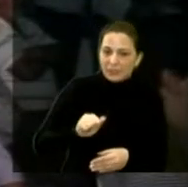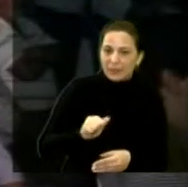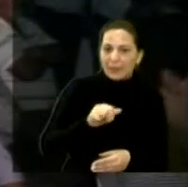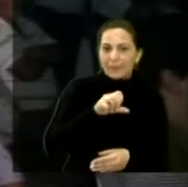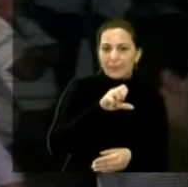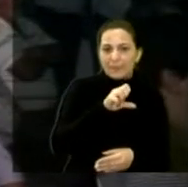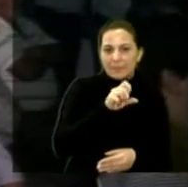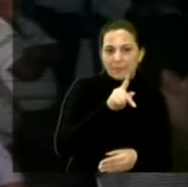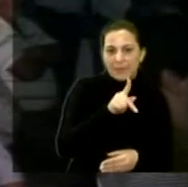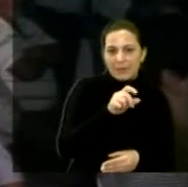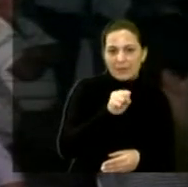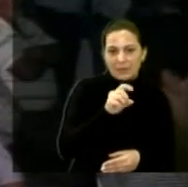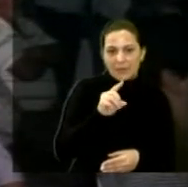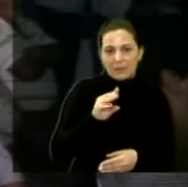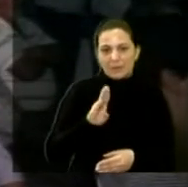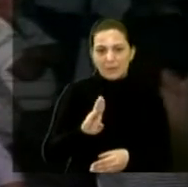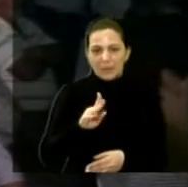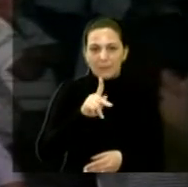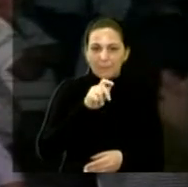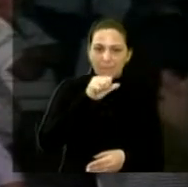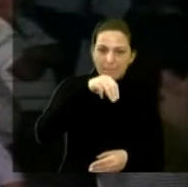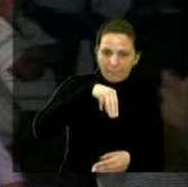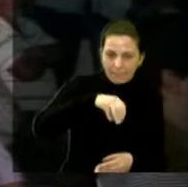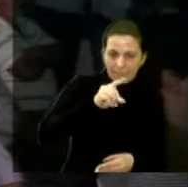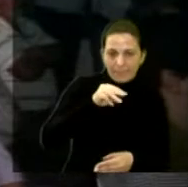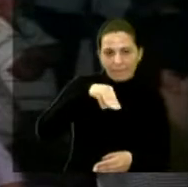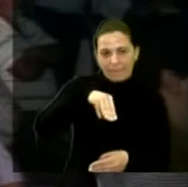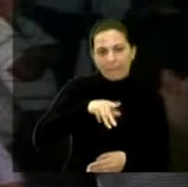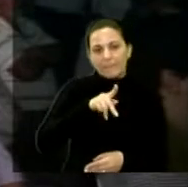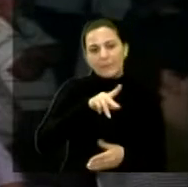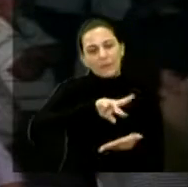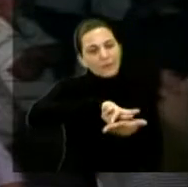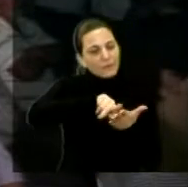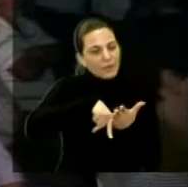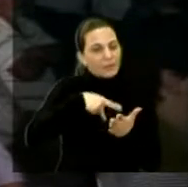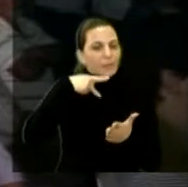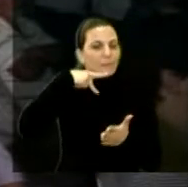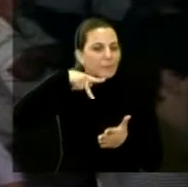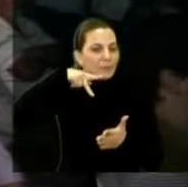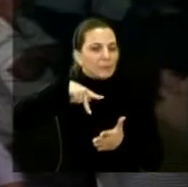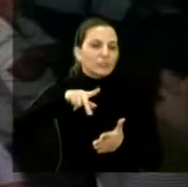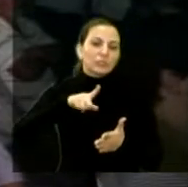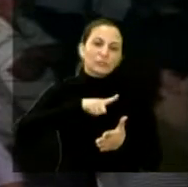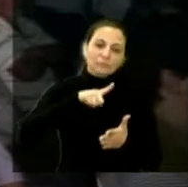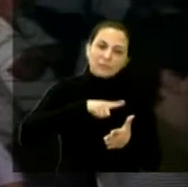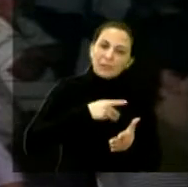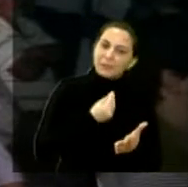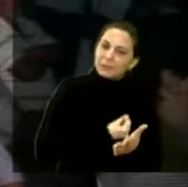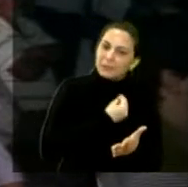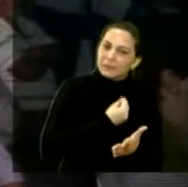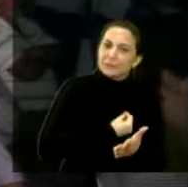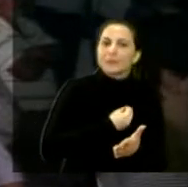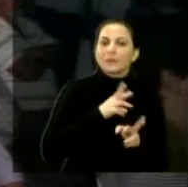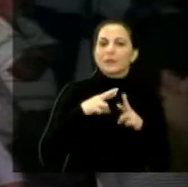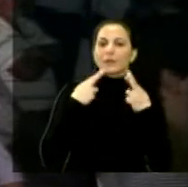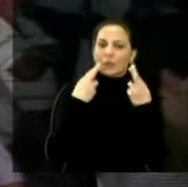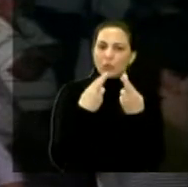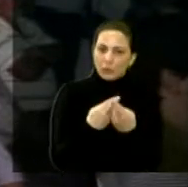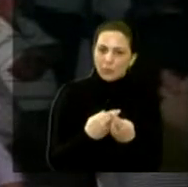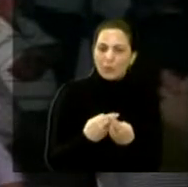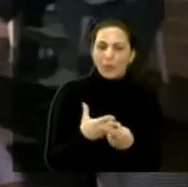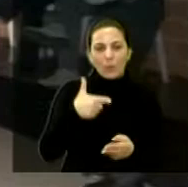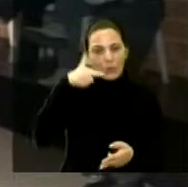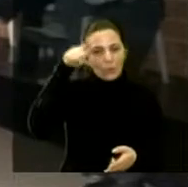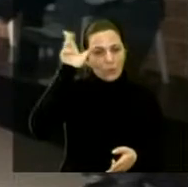PSC, PEM, PTB, PPS, PDC e PSD.